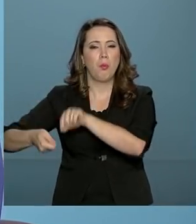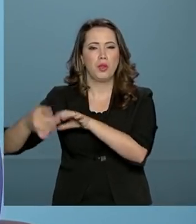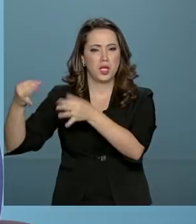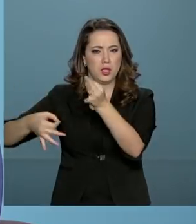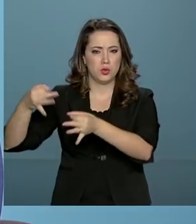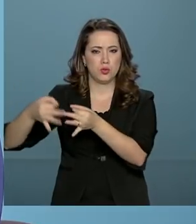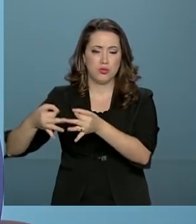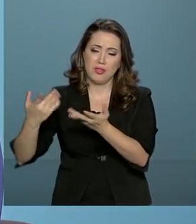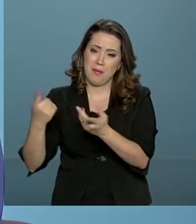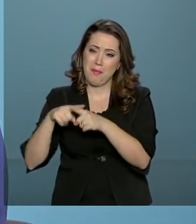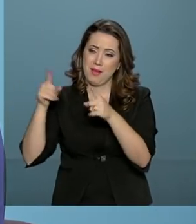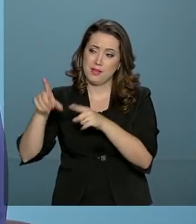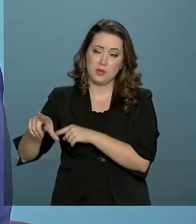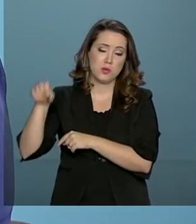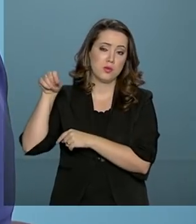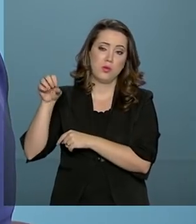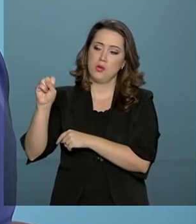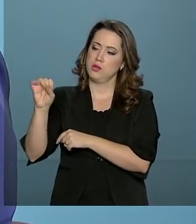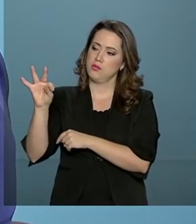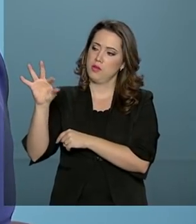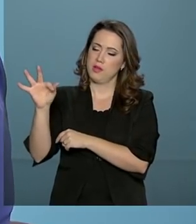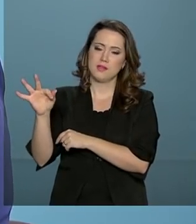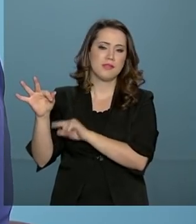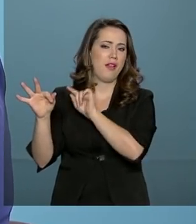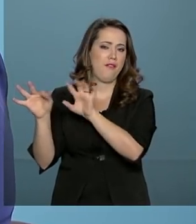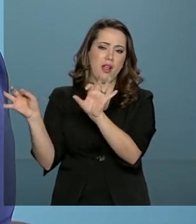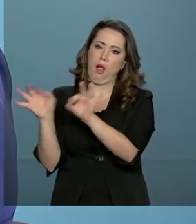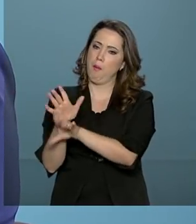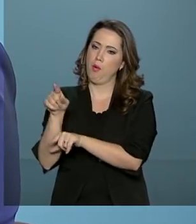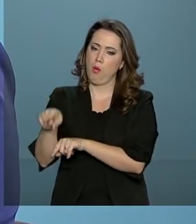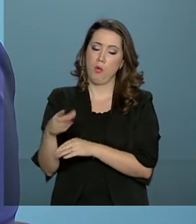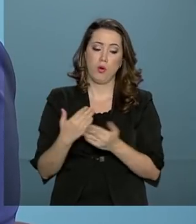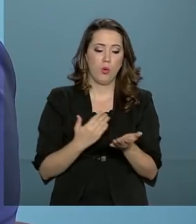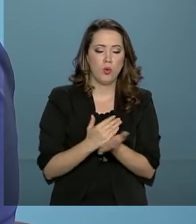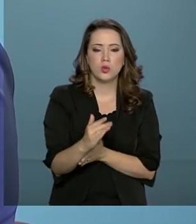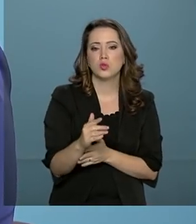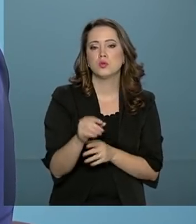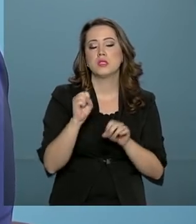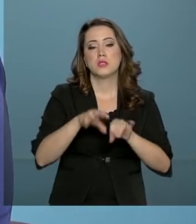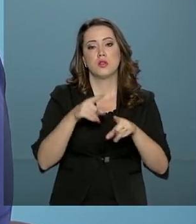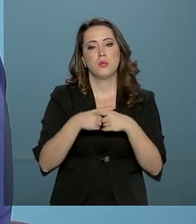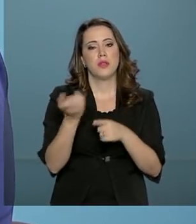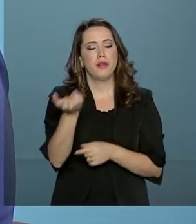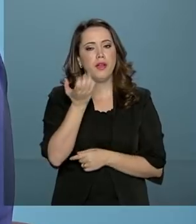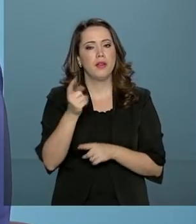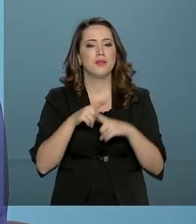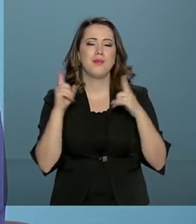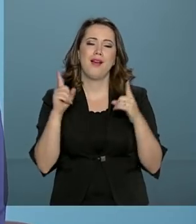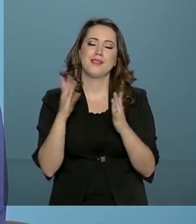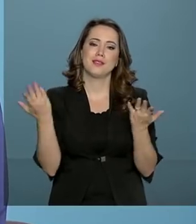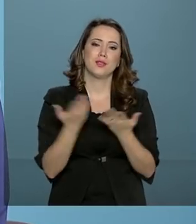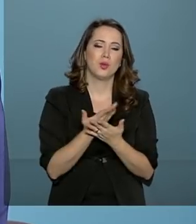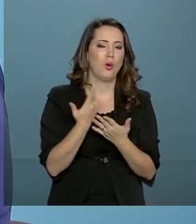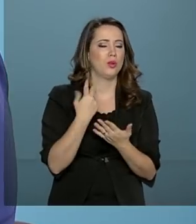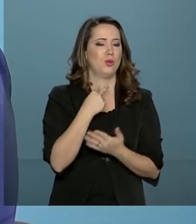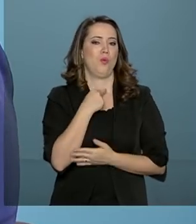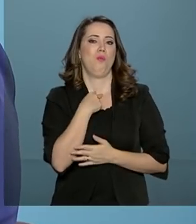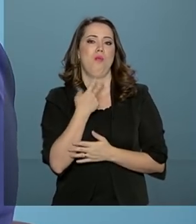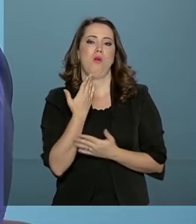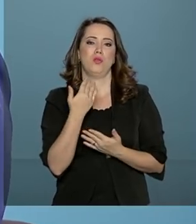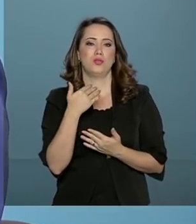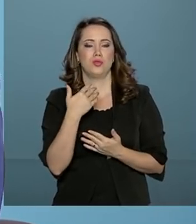acabou o efeito da liminar. Elas vão continuar dando aula, porque elas querem continuar dando, só que de uma forma clandestina.